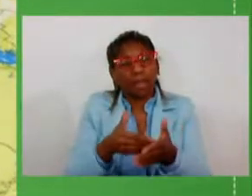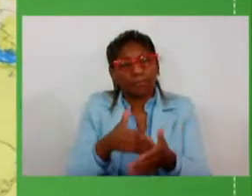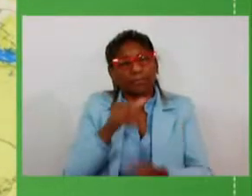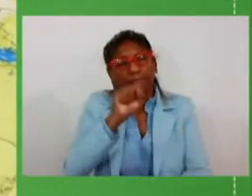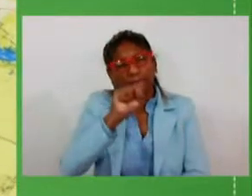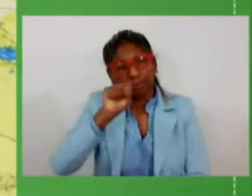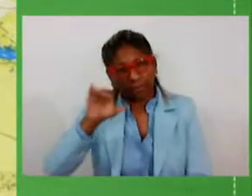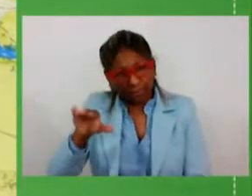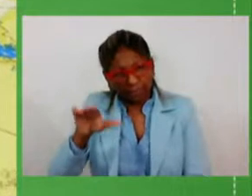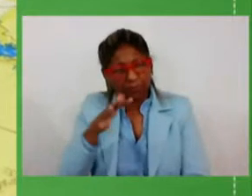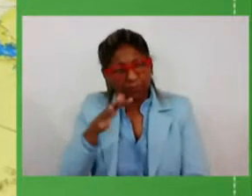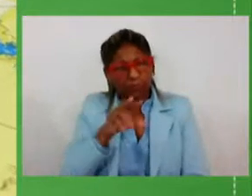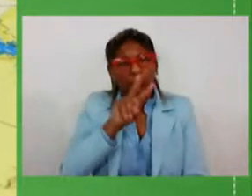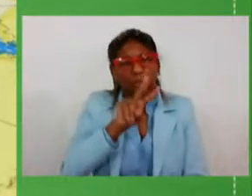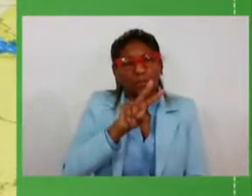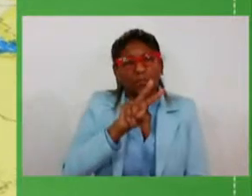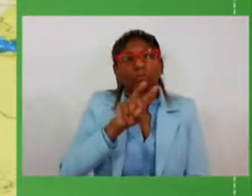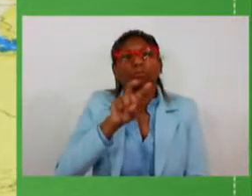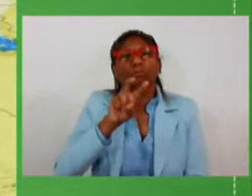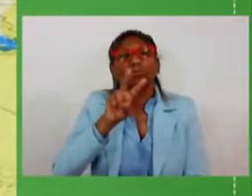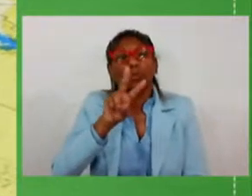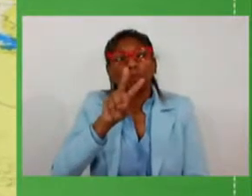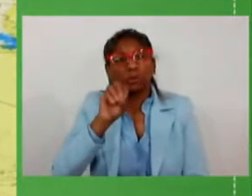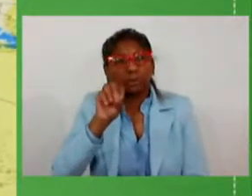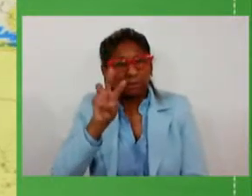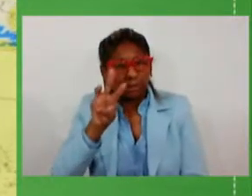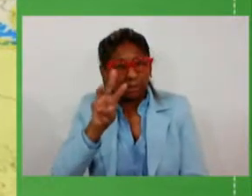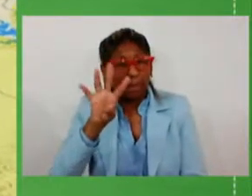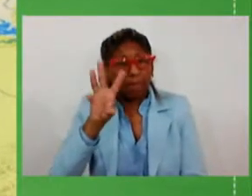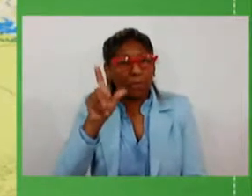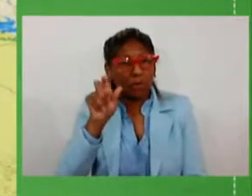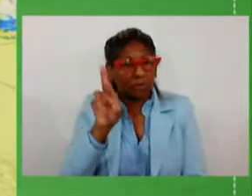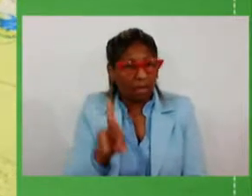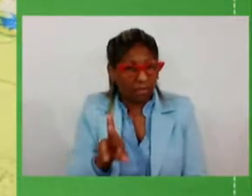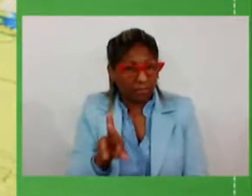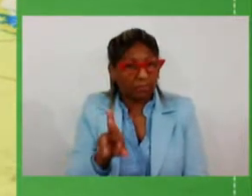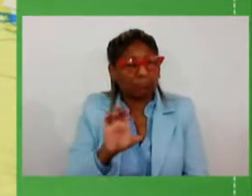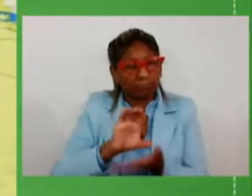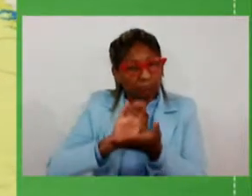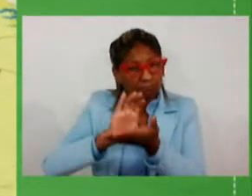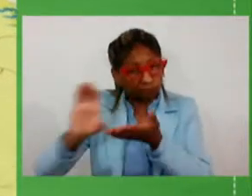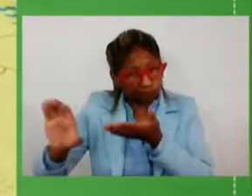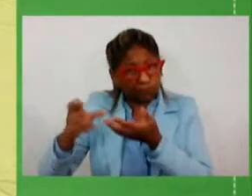203 milhões de reais de investimentos nesta região